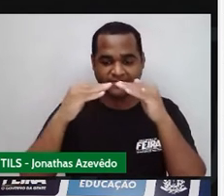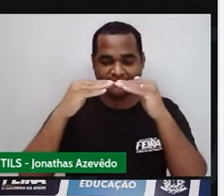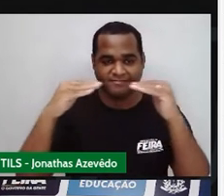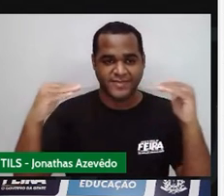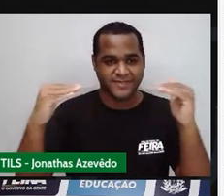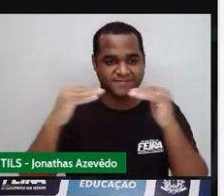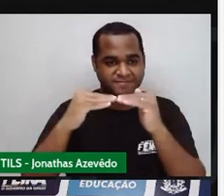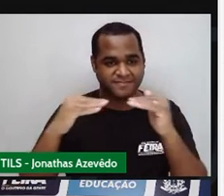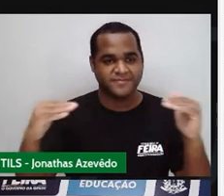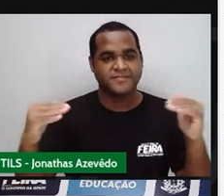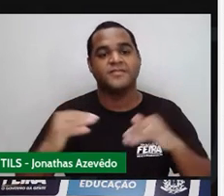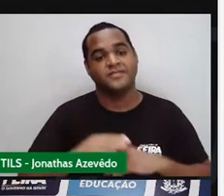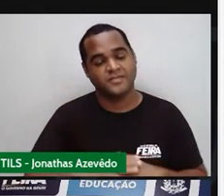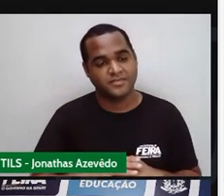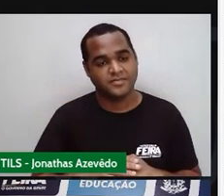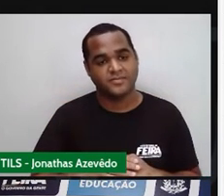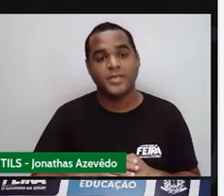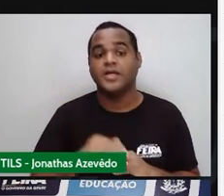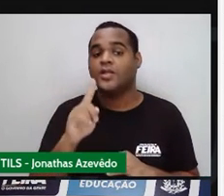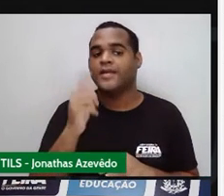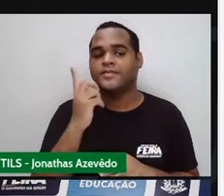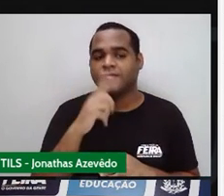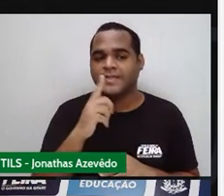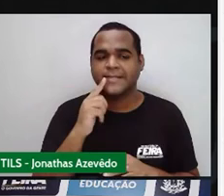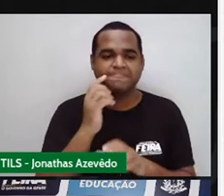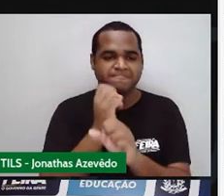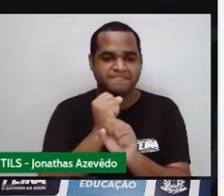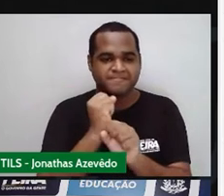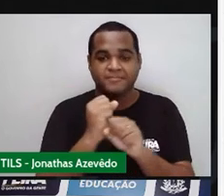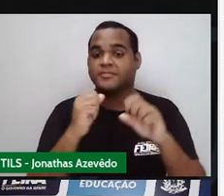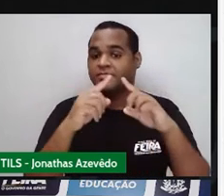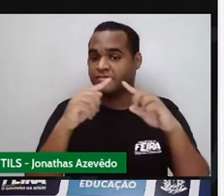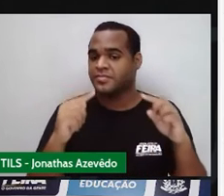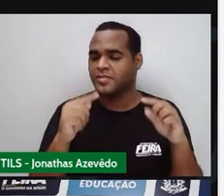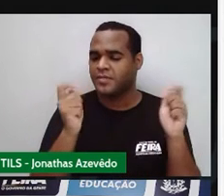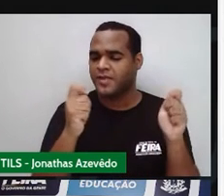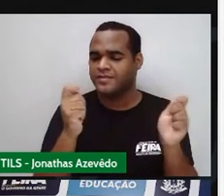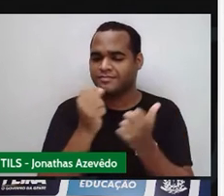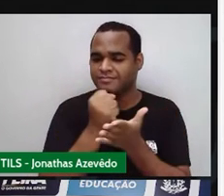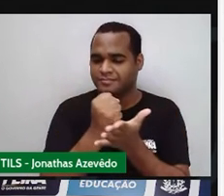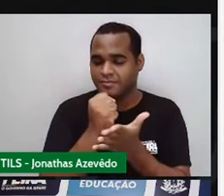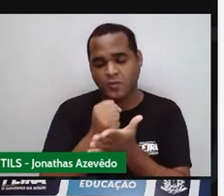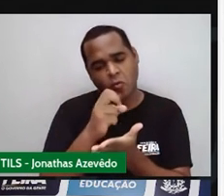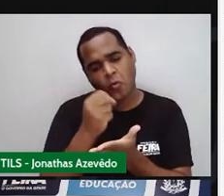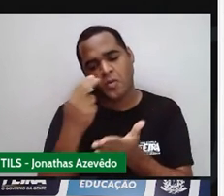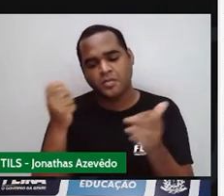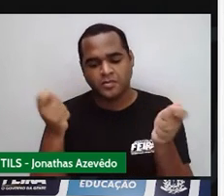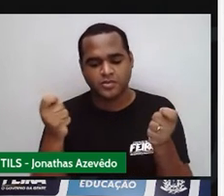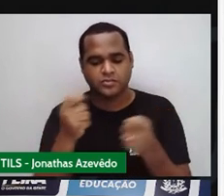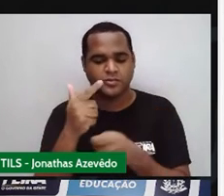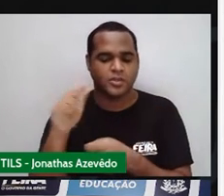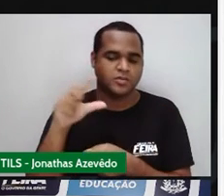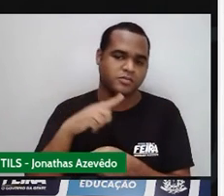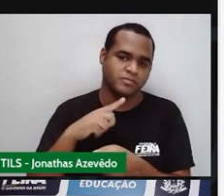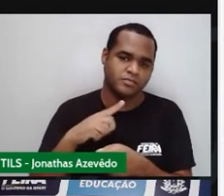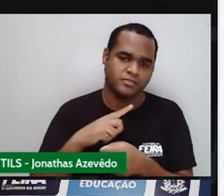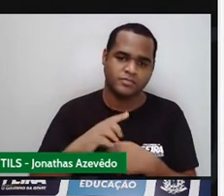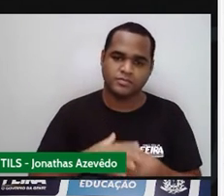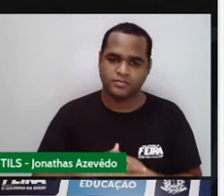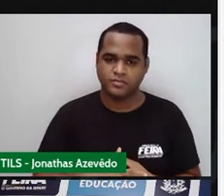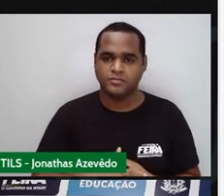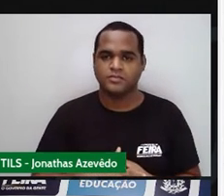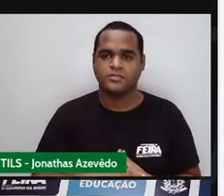é a base. É o lado que a gente consegue colocar o triângulo para poder apoiar ele. Ou pode ser o outro também. Mas o que a gente tem